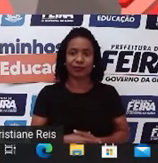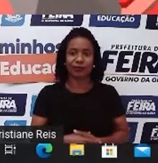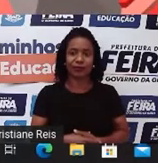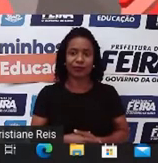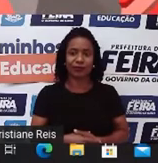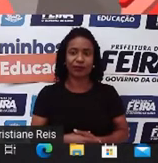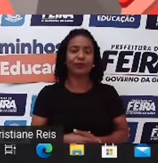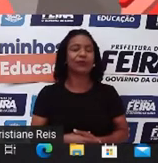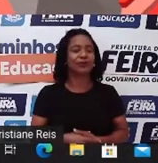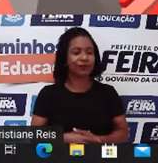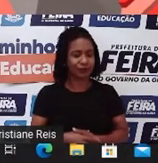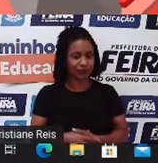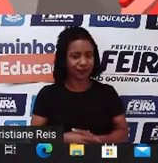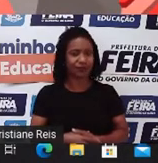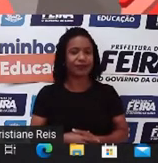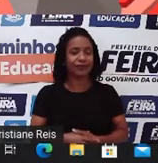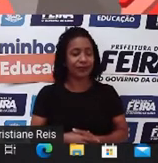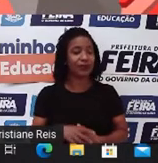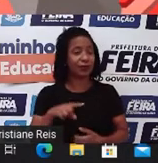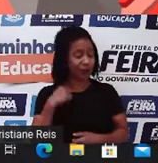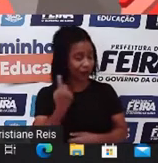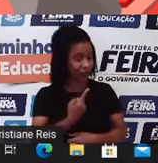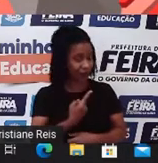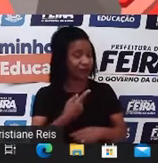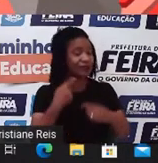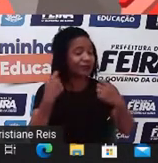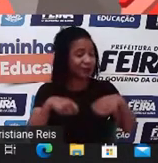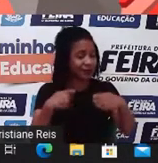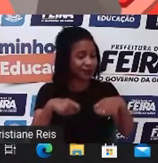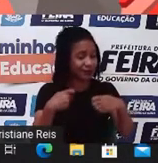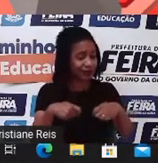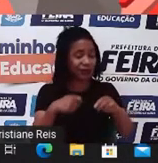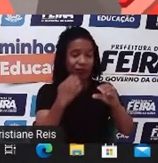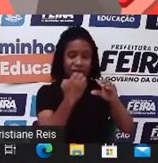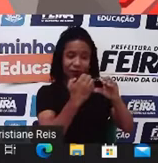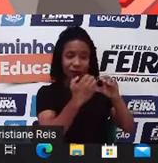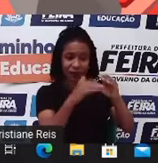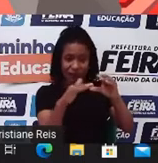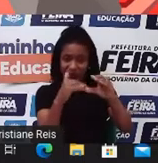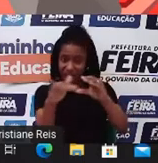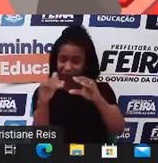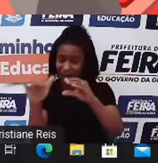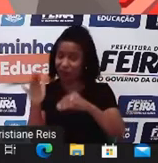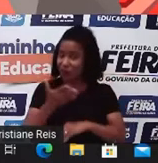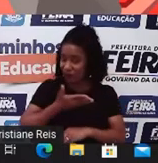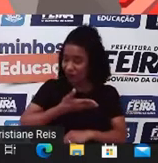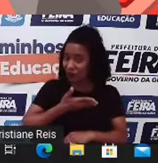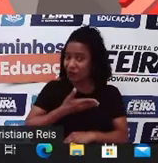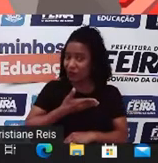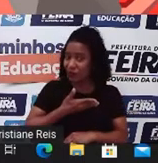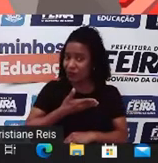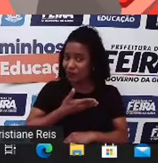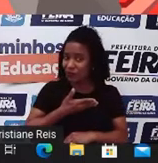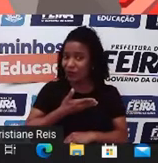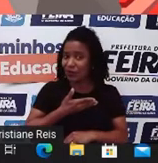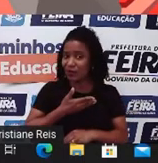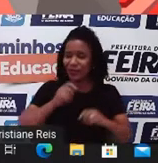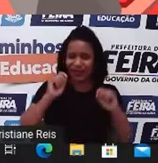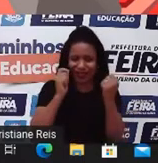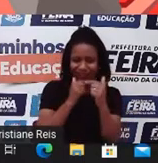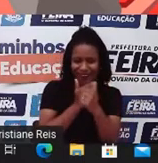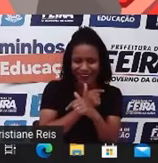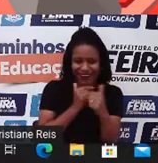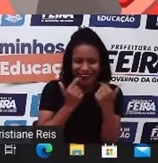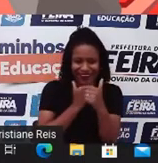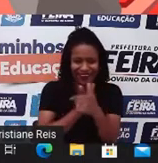Nós devemos, então, encaminhar para os nossos amigos este e-mail para que eles deem um pouco de risada,